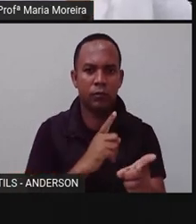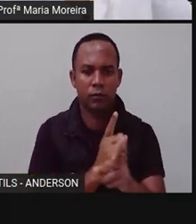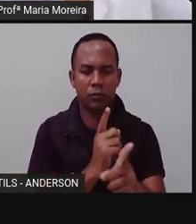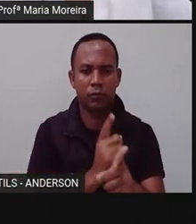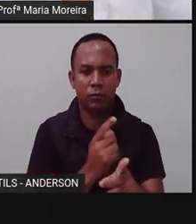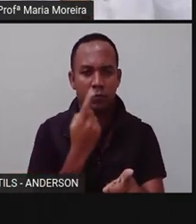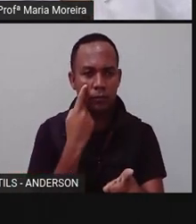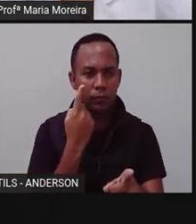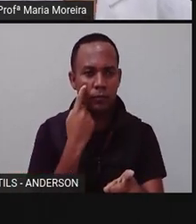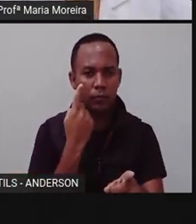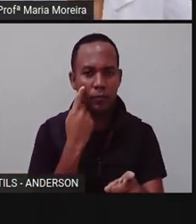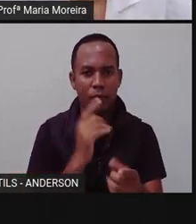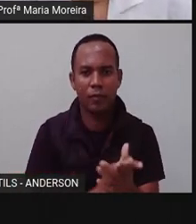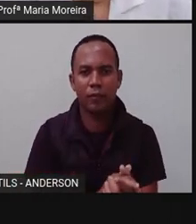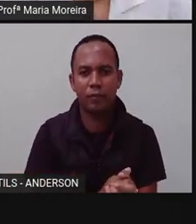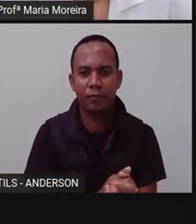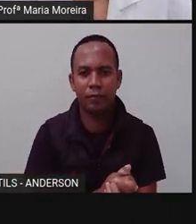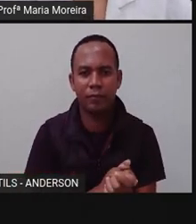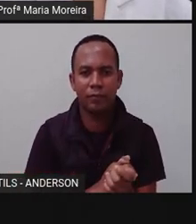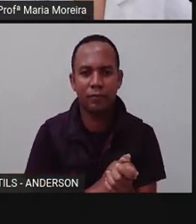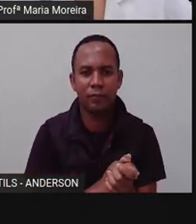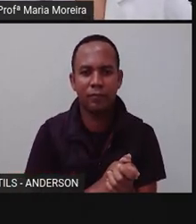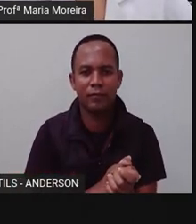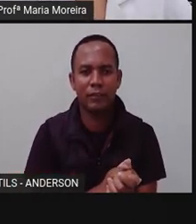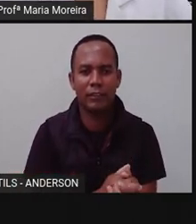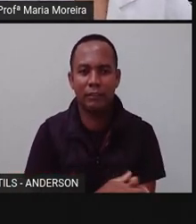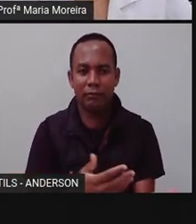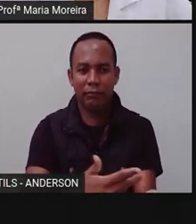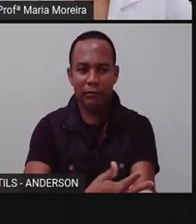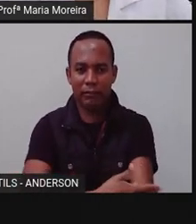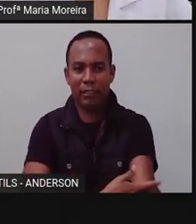E aí, Anderson, o é que tu achou desse amigo simpático da gente hoje?